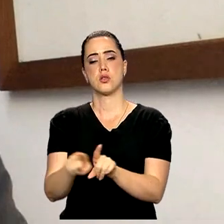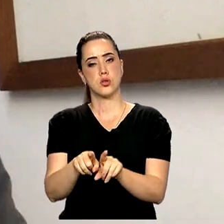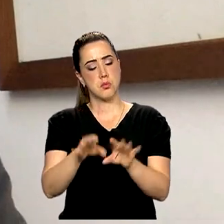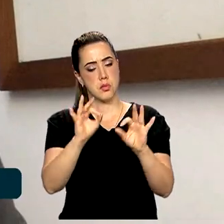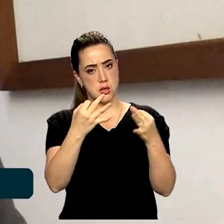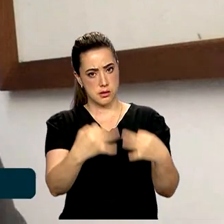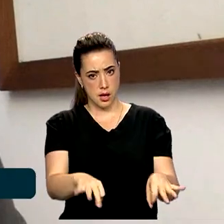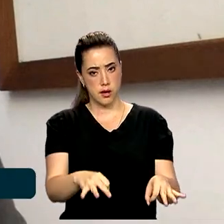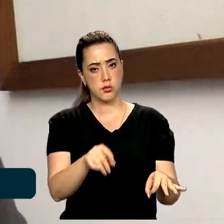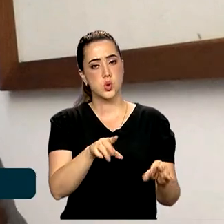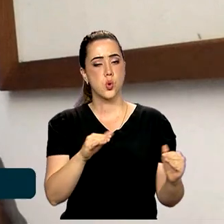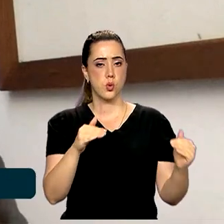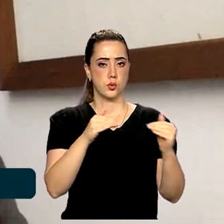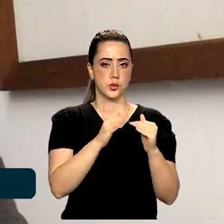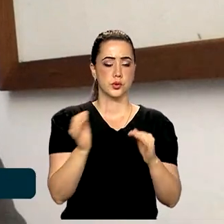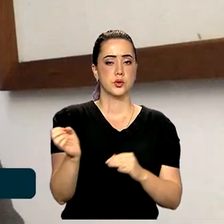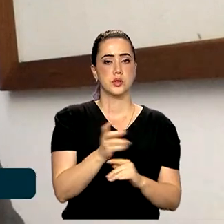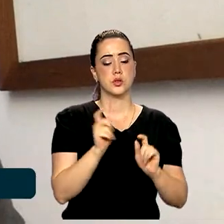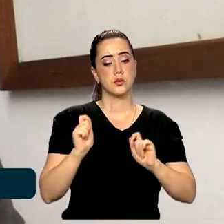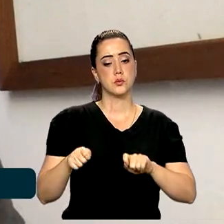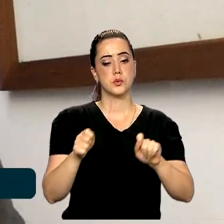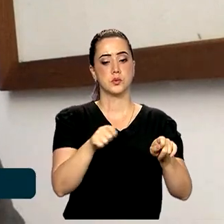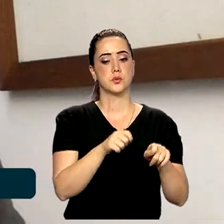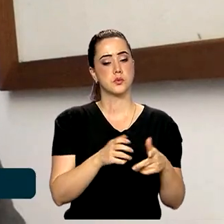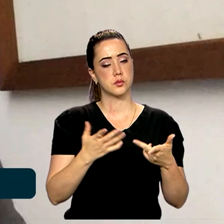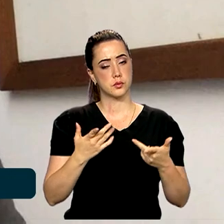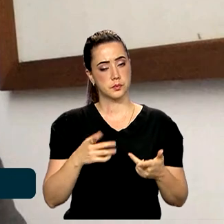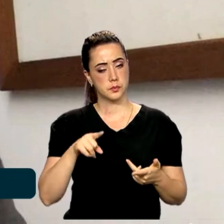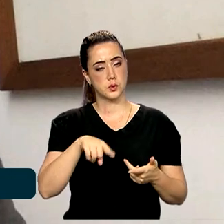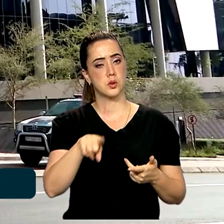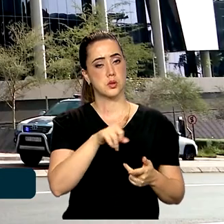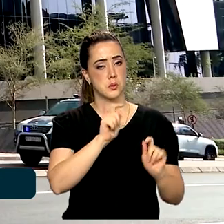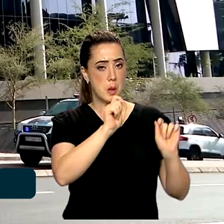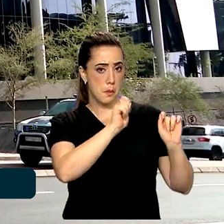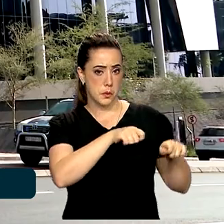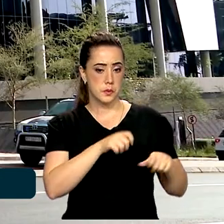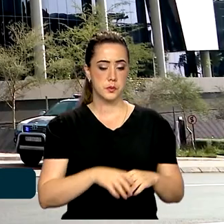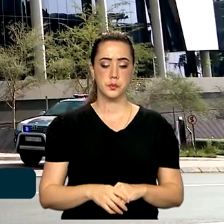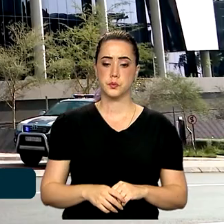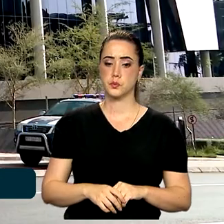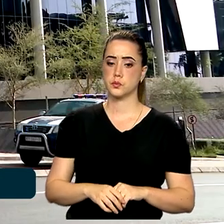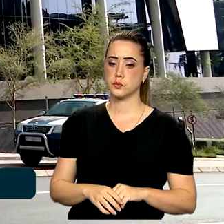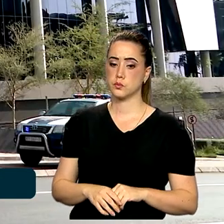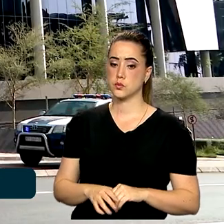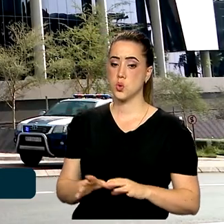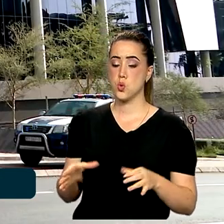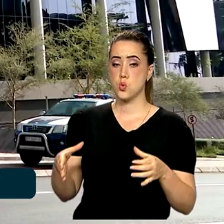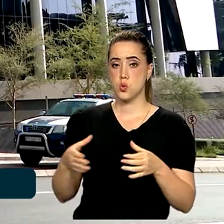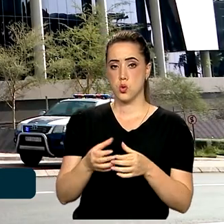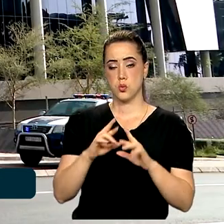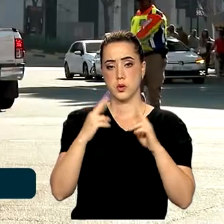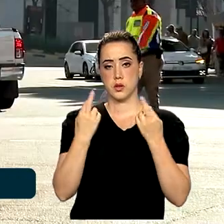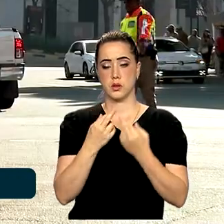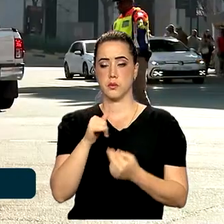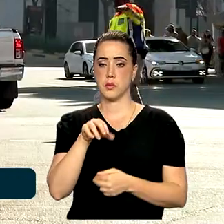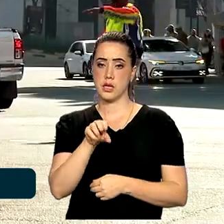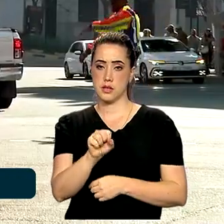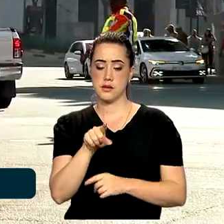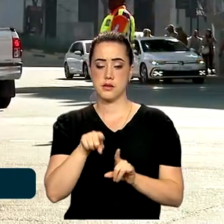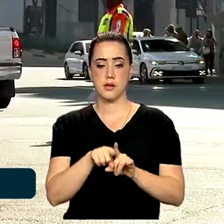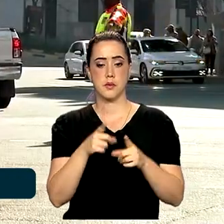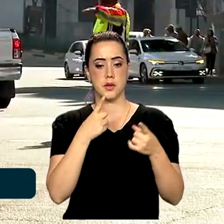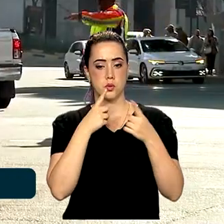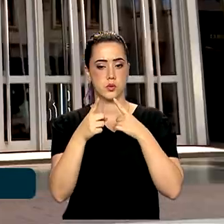esta nova medida como uma medida possível. A cúpula também vai tratar de oportunidades de uma